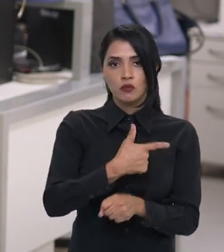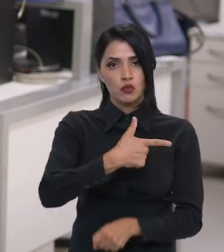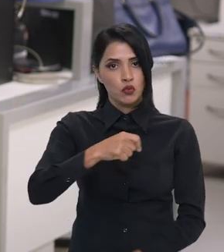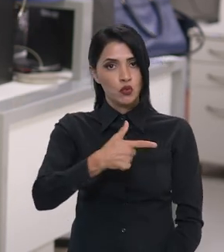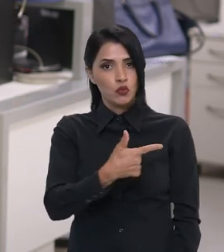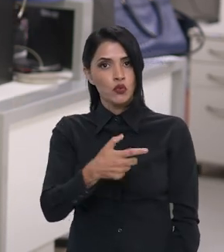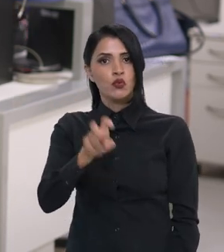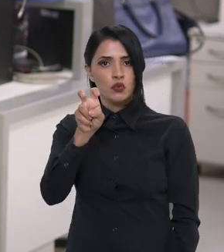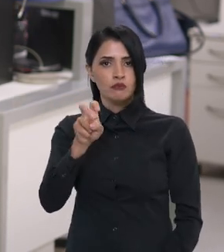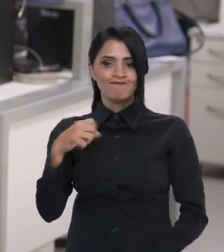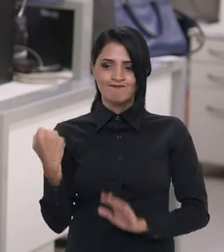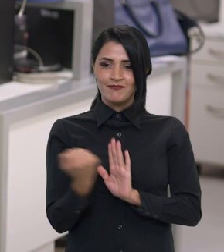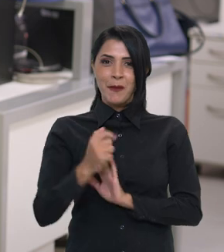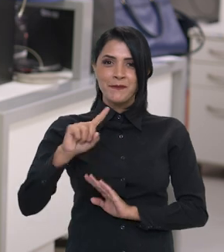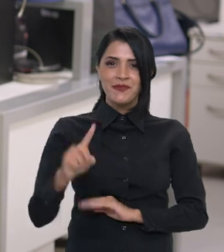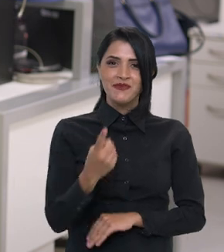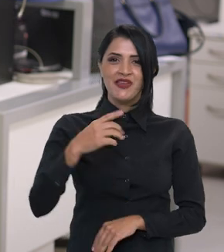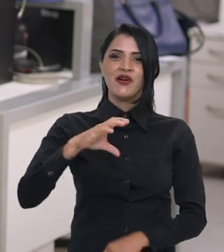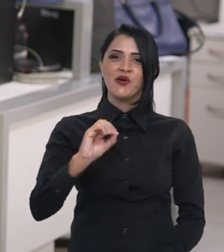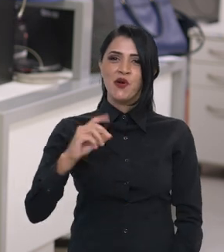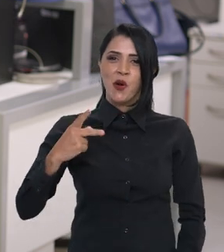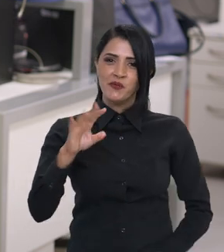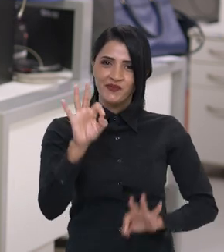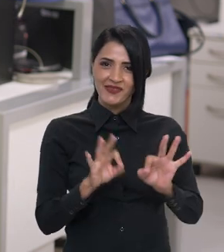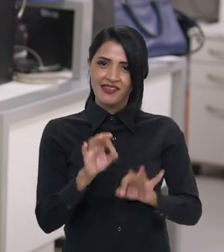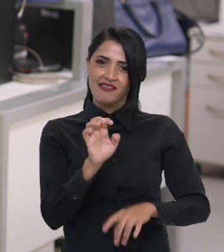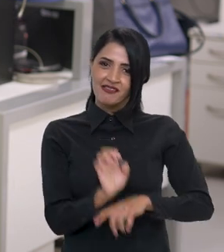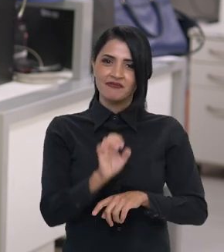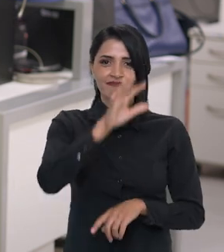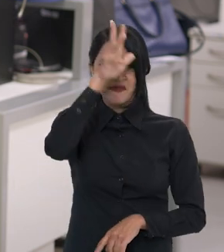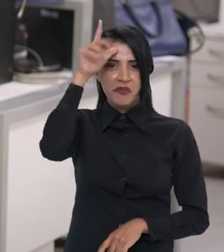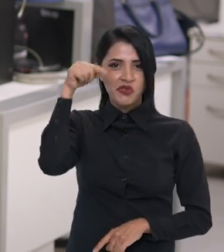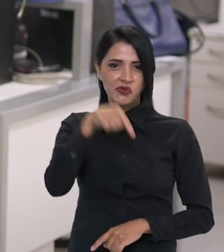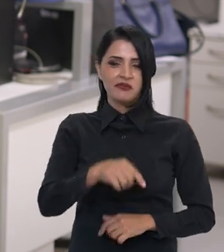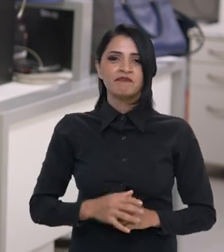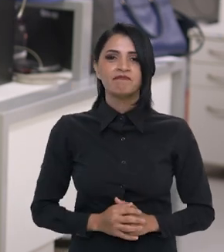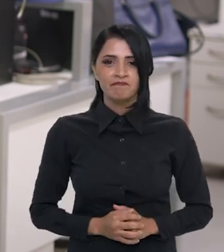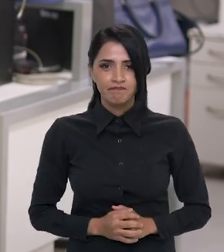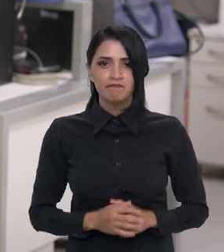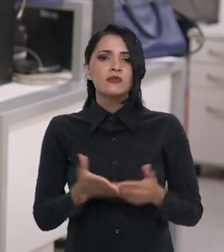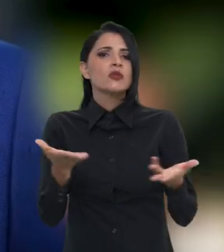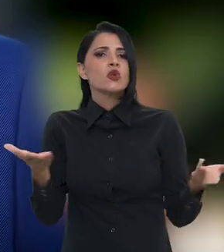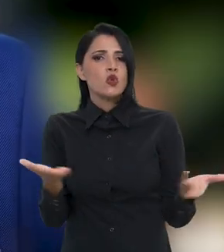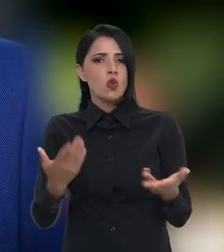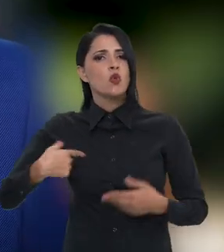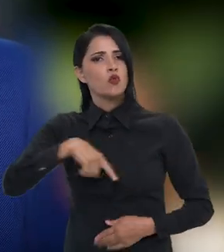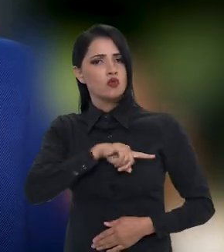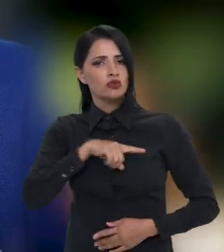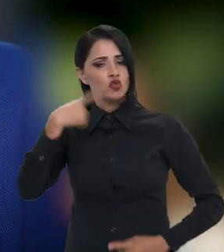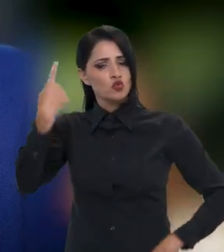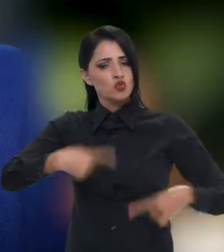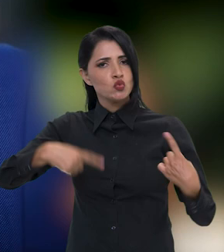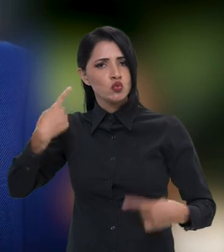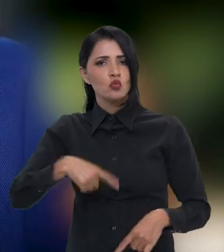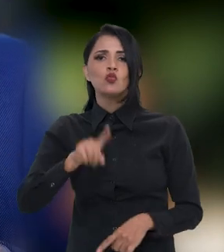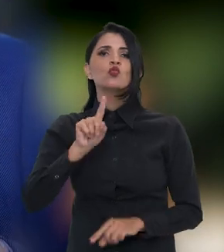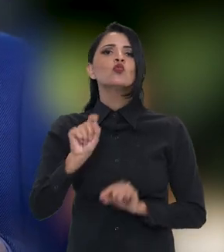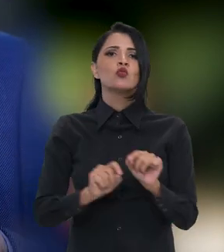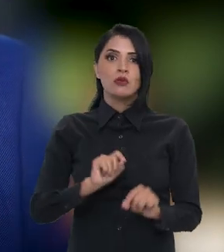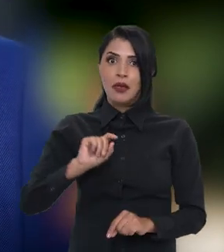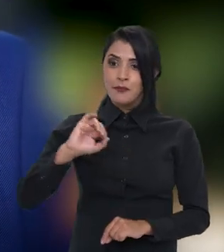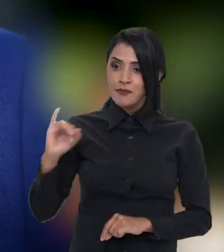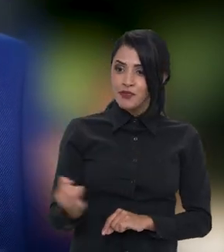2025 e marca a primeira COP organizada na região amazônica. Agora nós vamos discutir